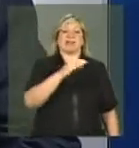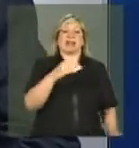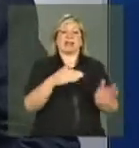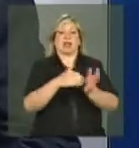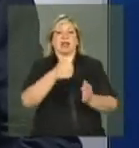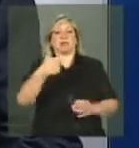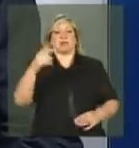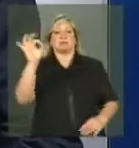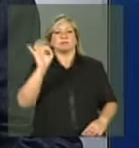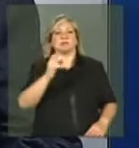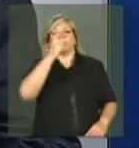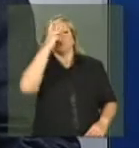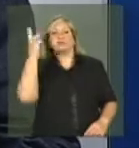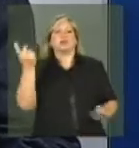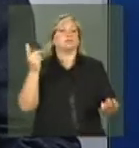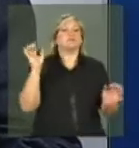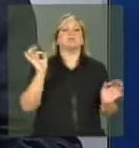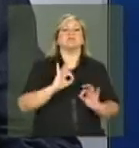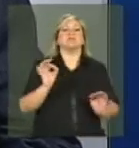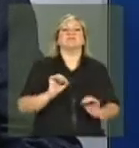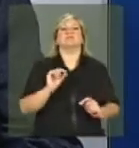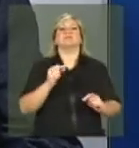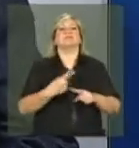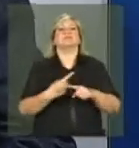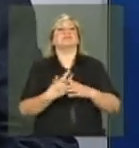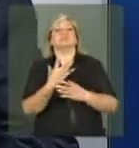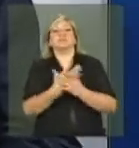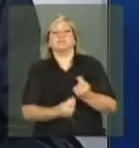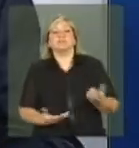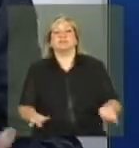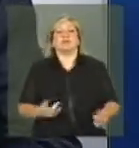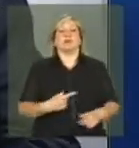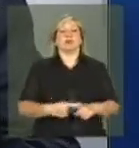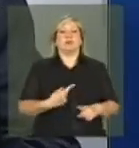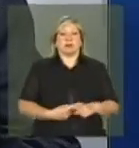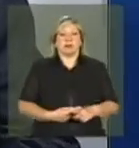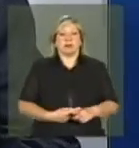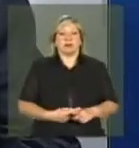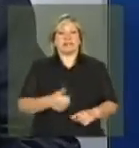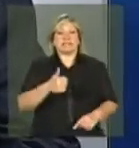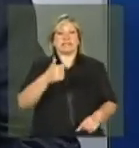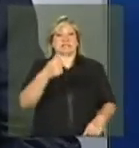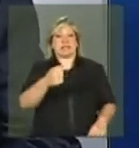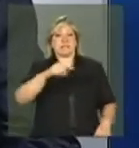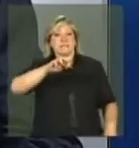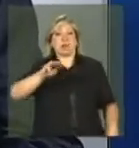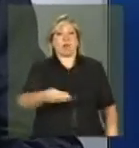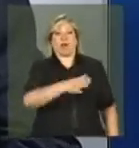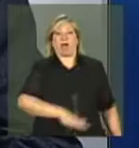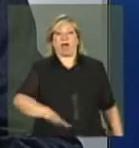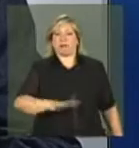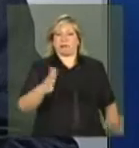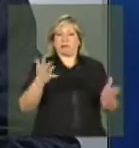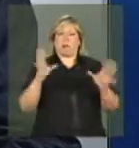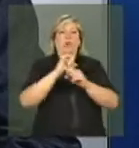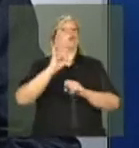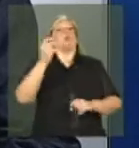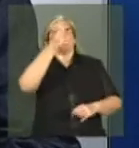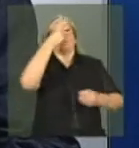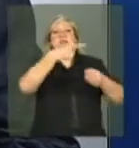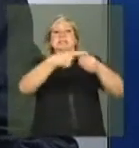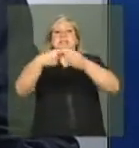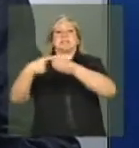mas estamos falando de uma operação de quase 17 milhões de crianças em todo o Brasil. Todos os municípios brasileiros